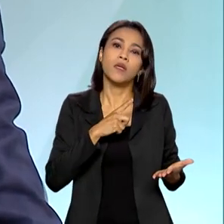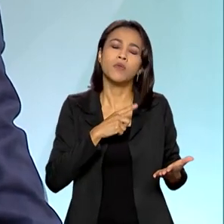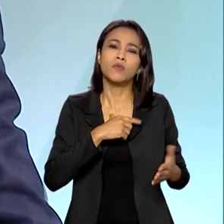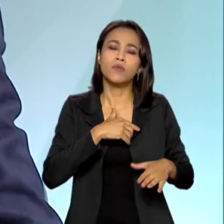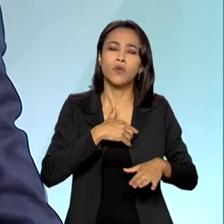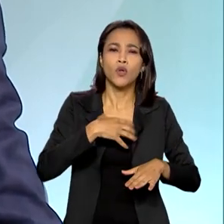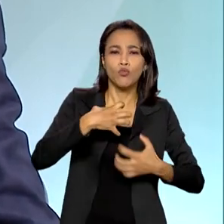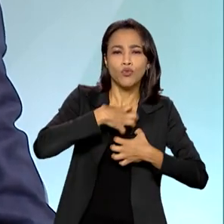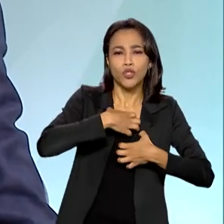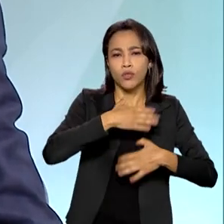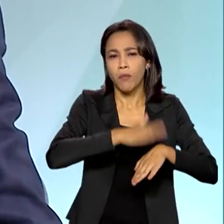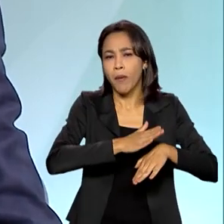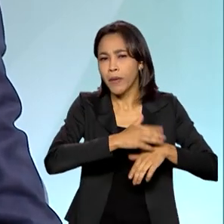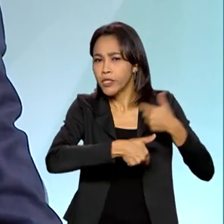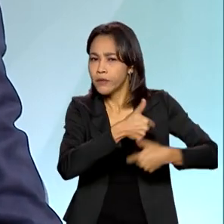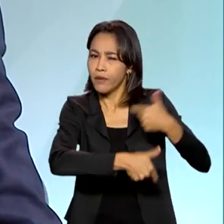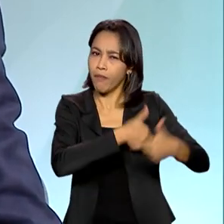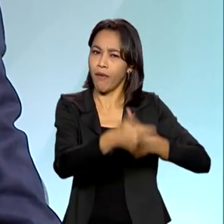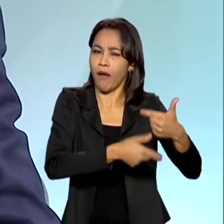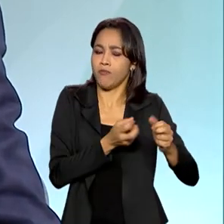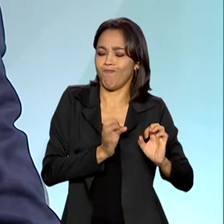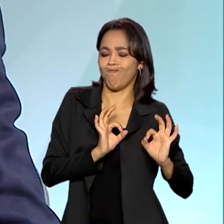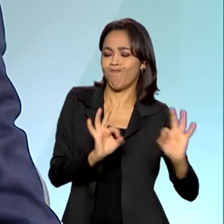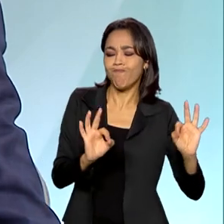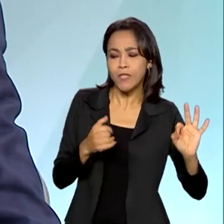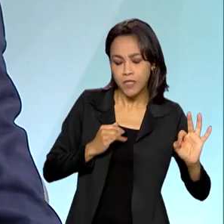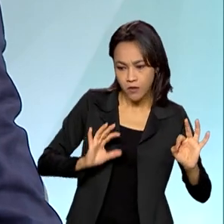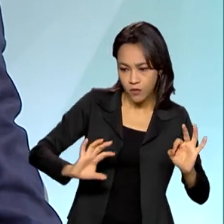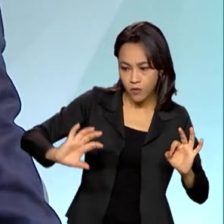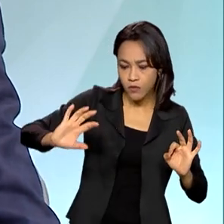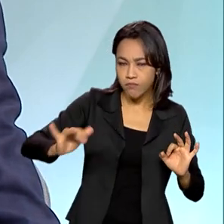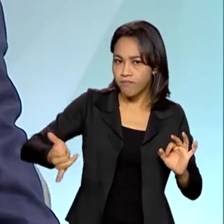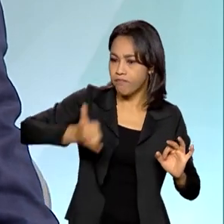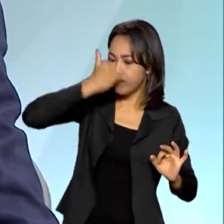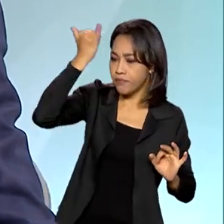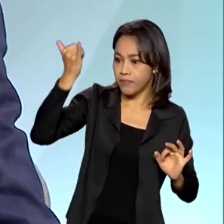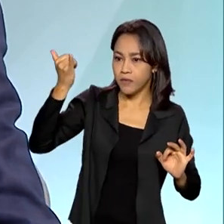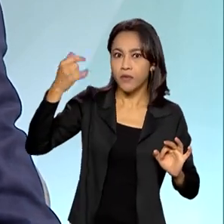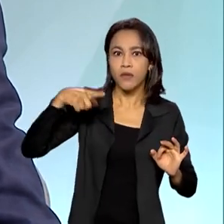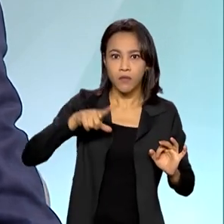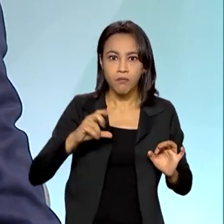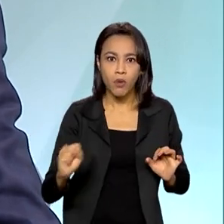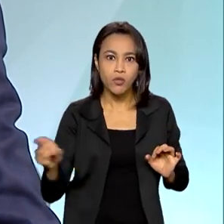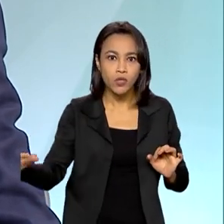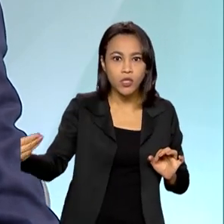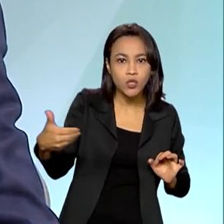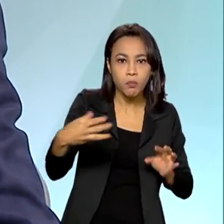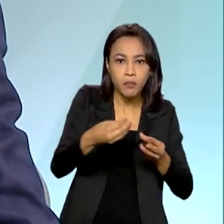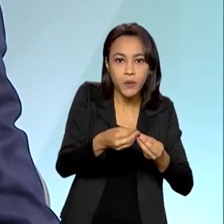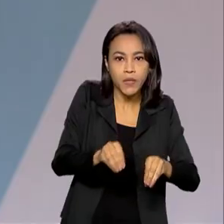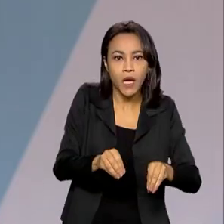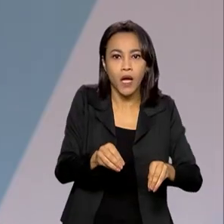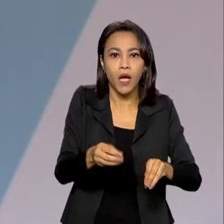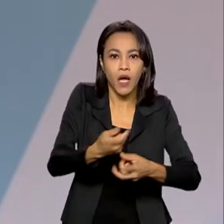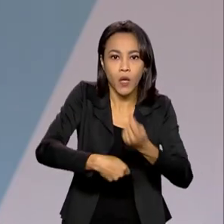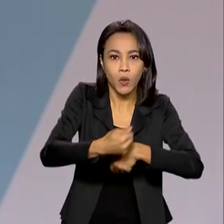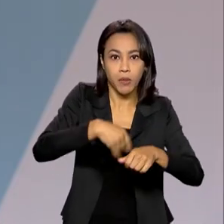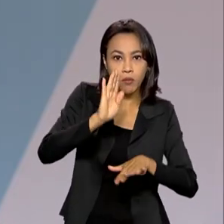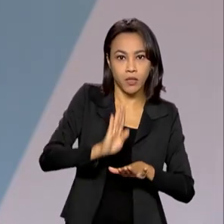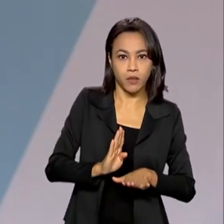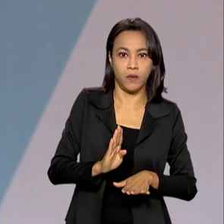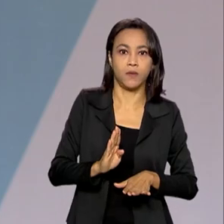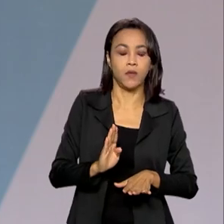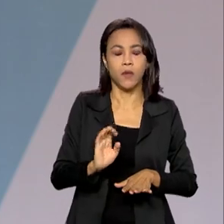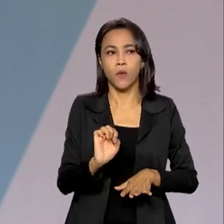toda vez que aparece uma situação que pode afetar a economia brasileira e talvez